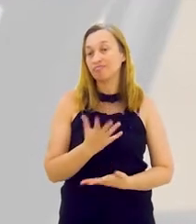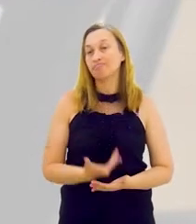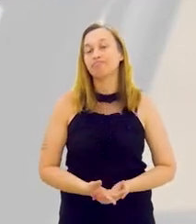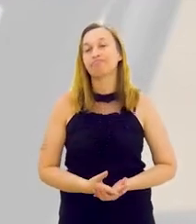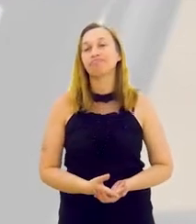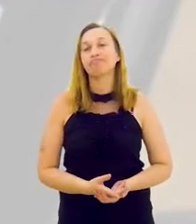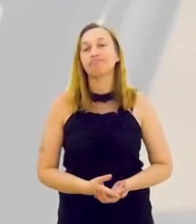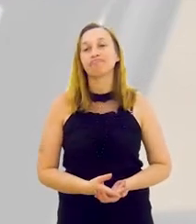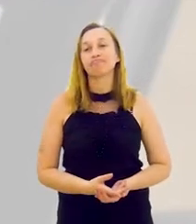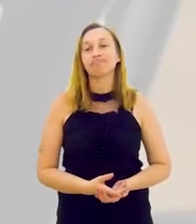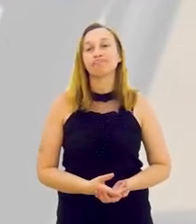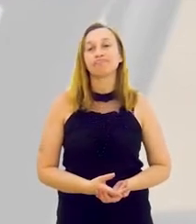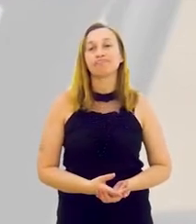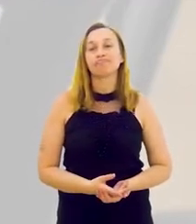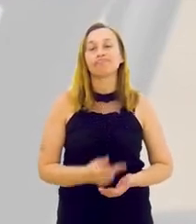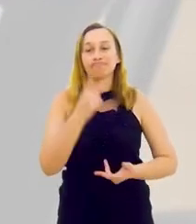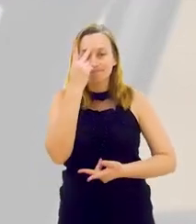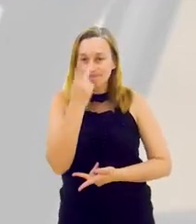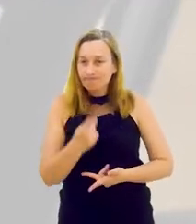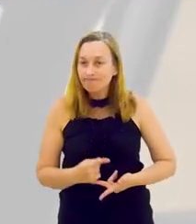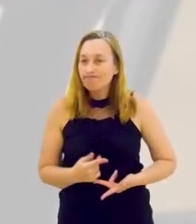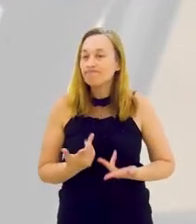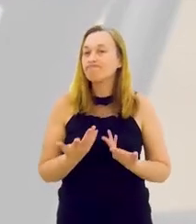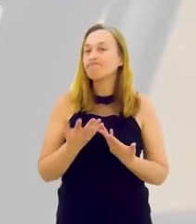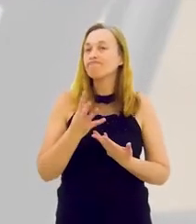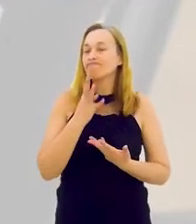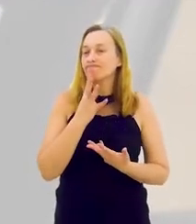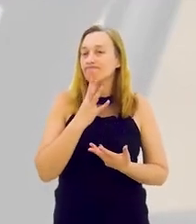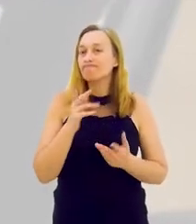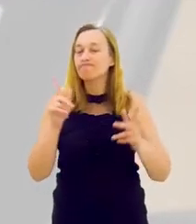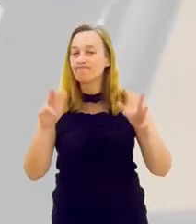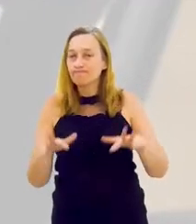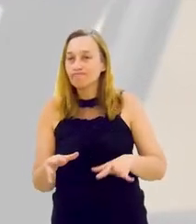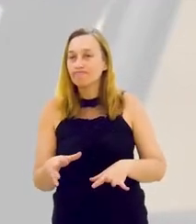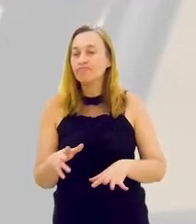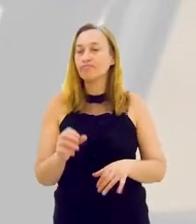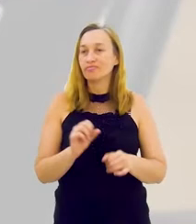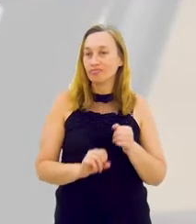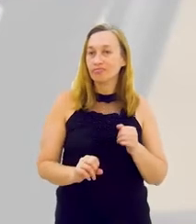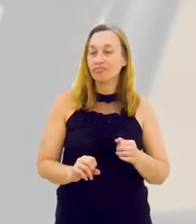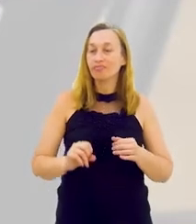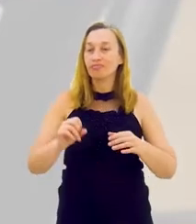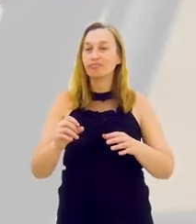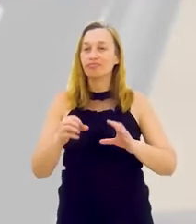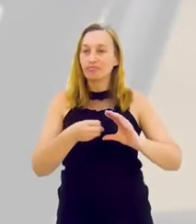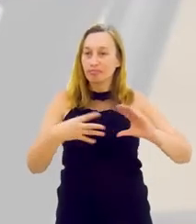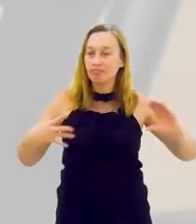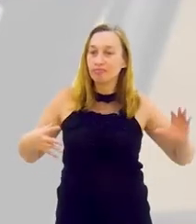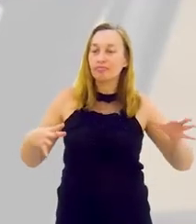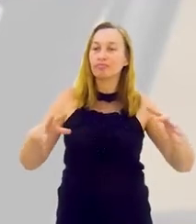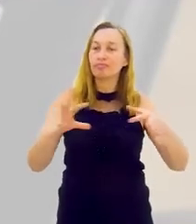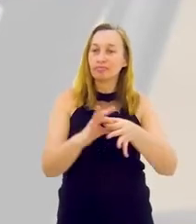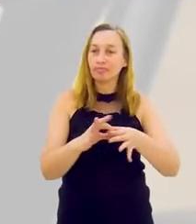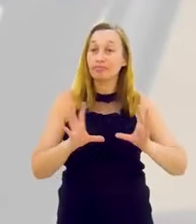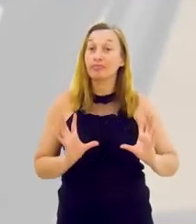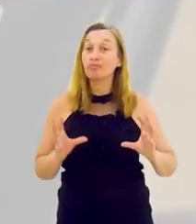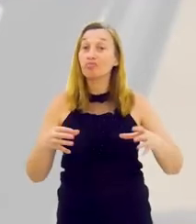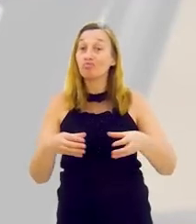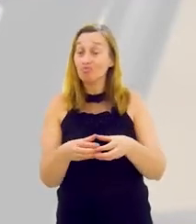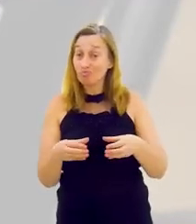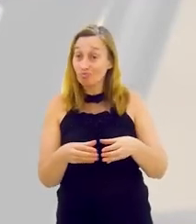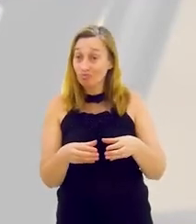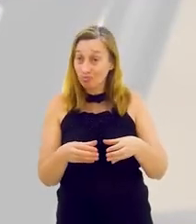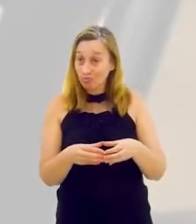de autoconhecimento, de querer fazer a diferença, características ligadas à equipe,